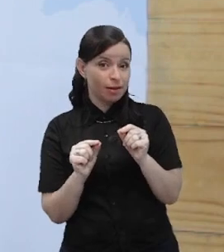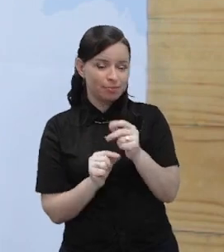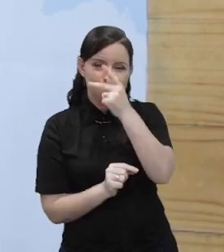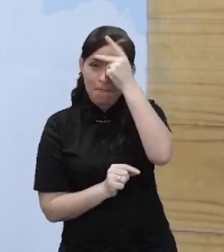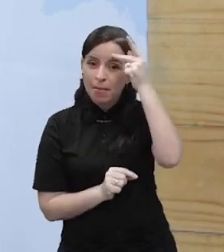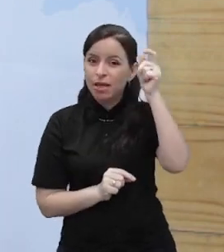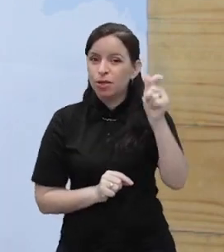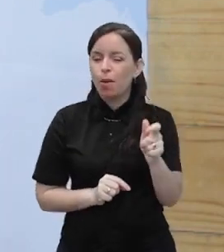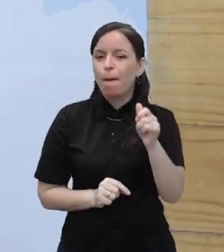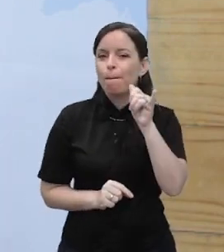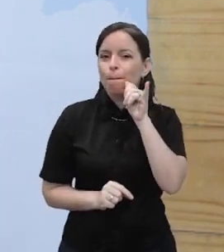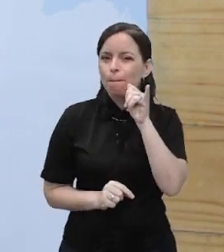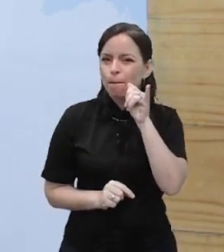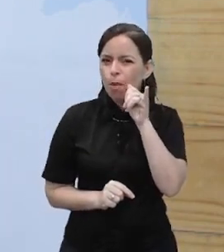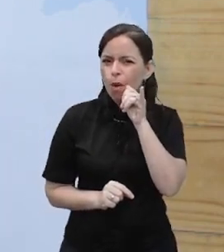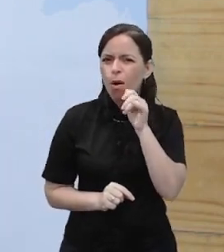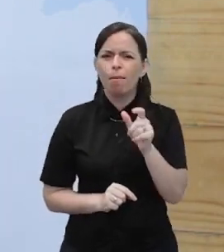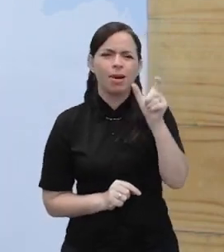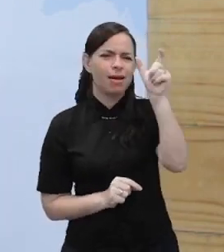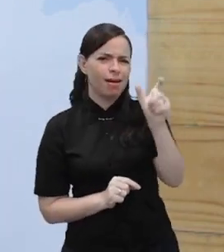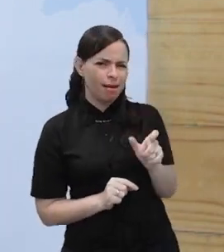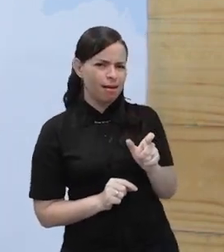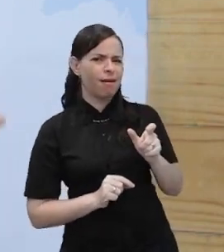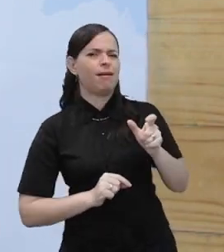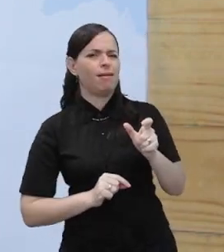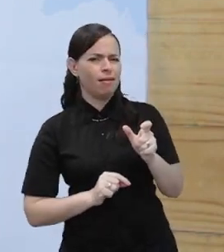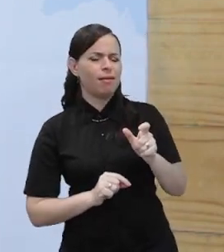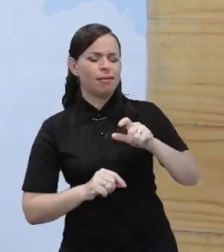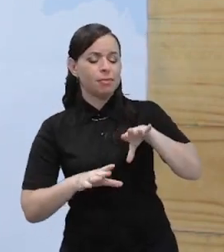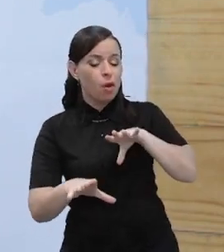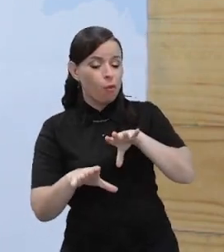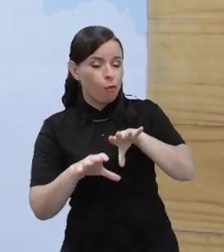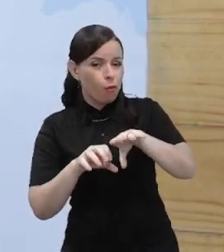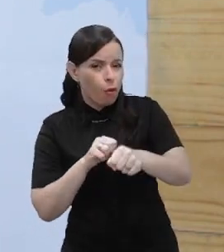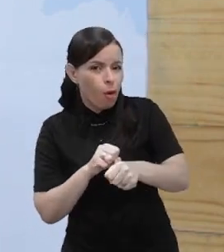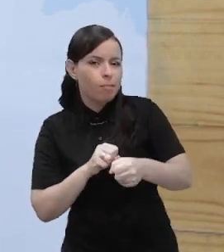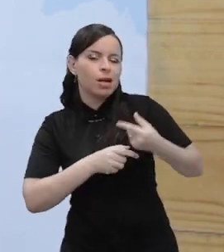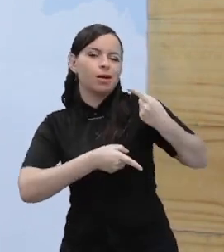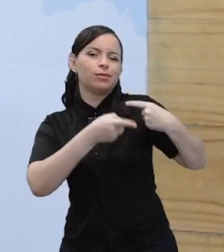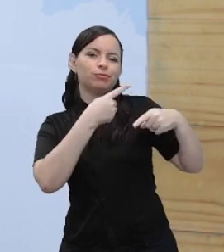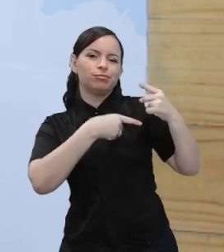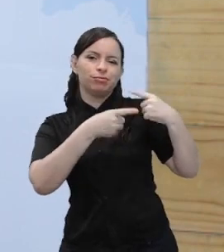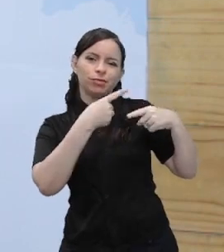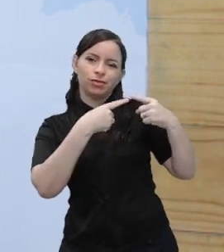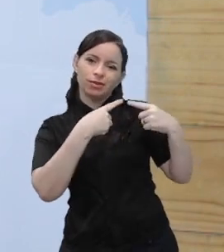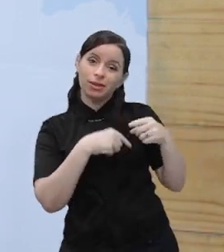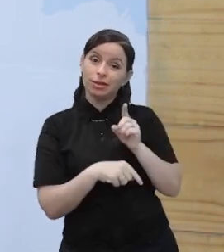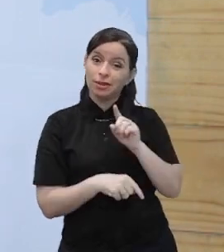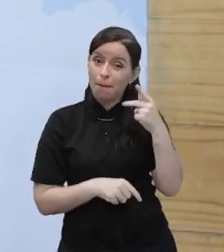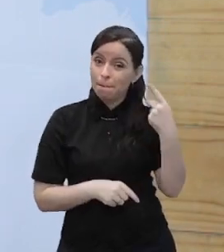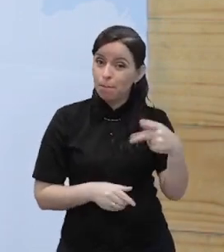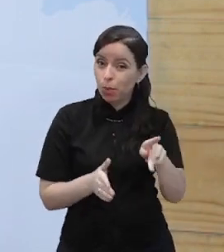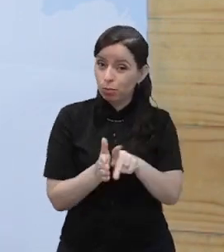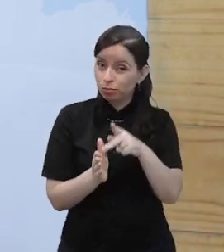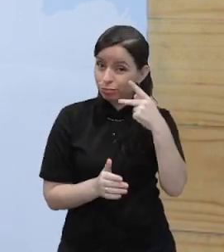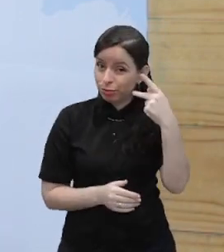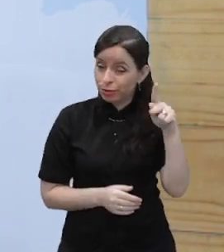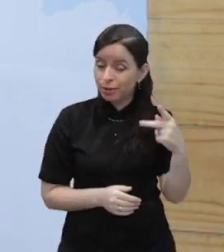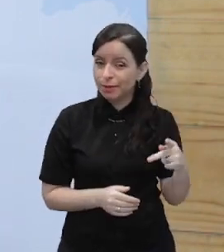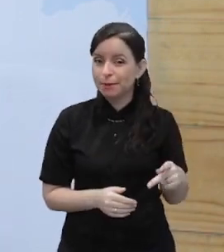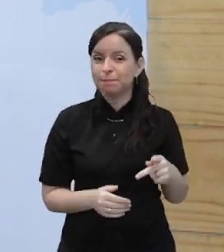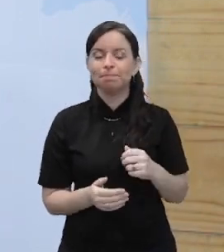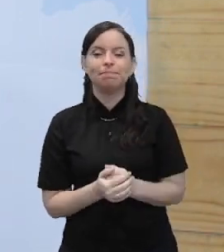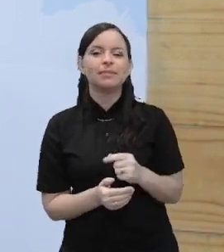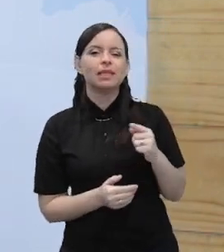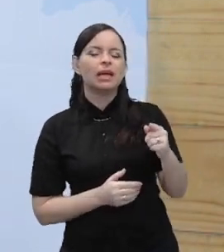Bolman e essa formação dele, as origens desse autor levaram às suas pesquisas. Ele